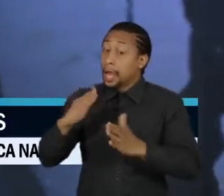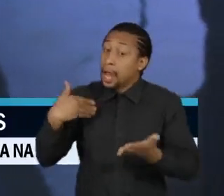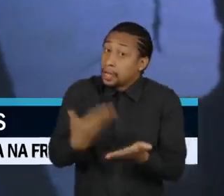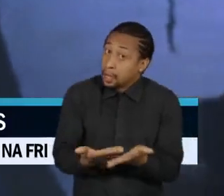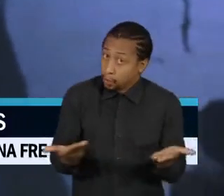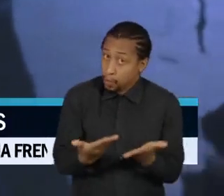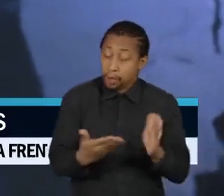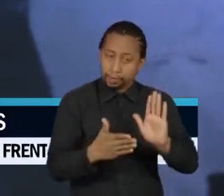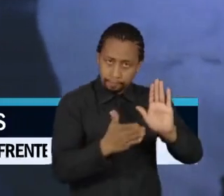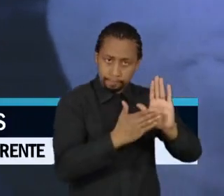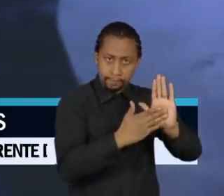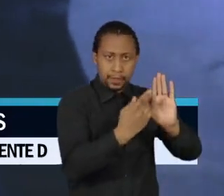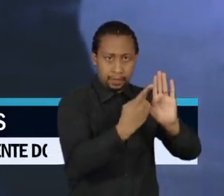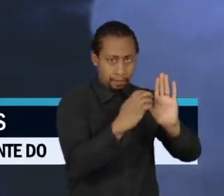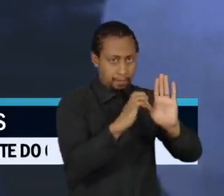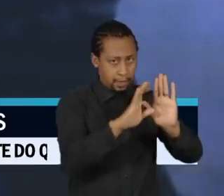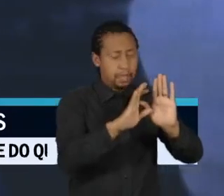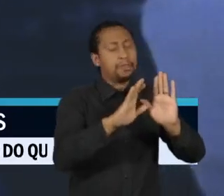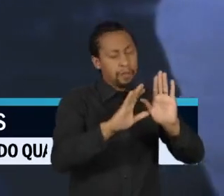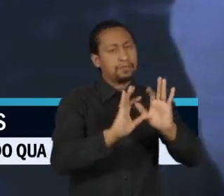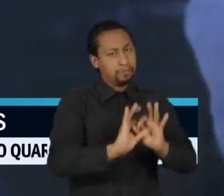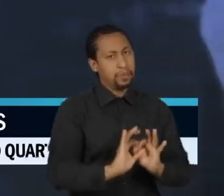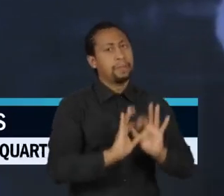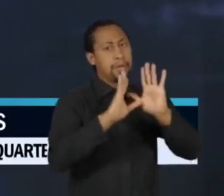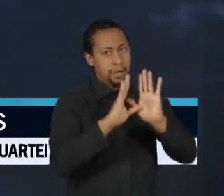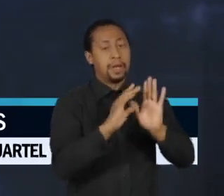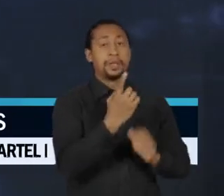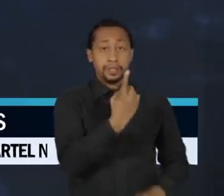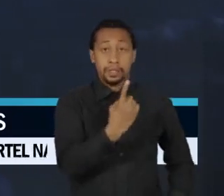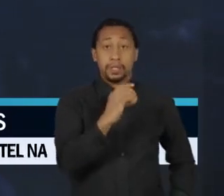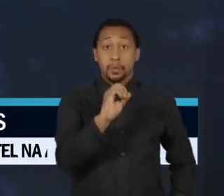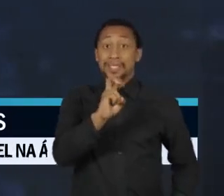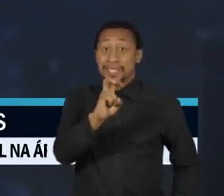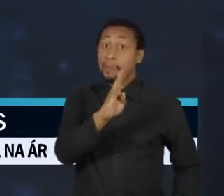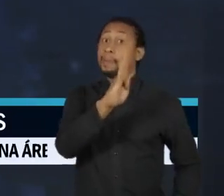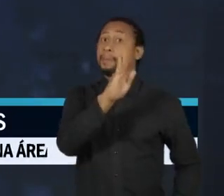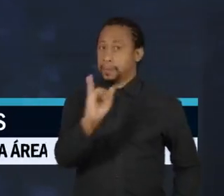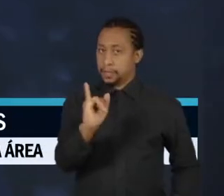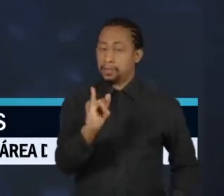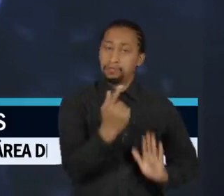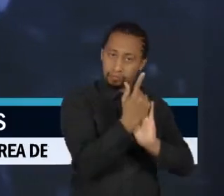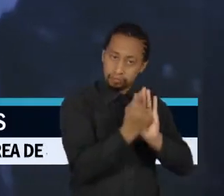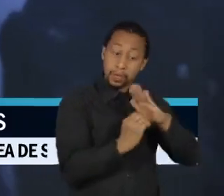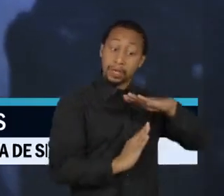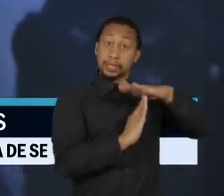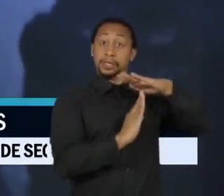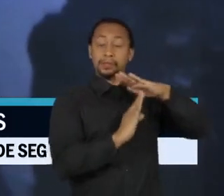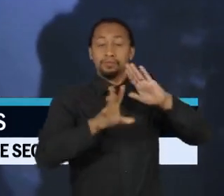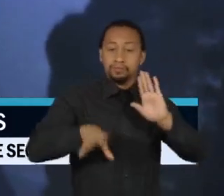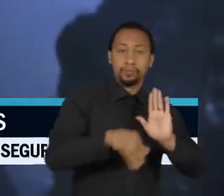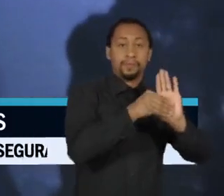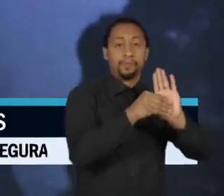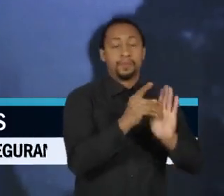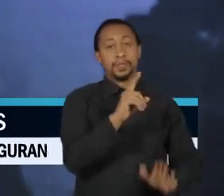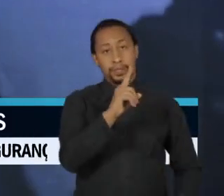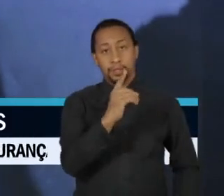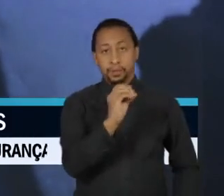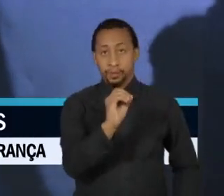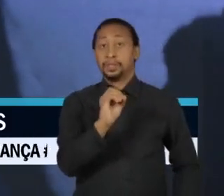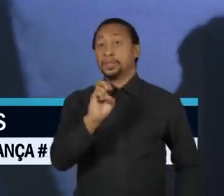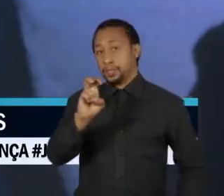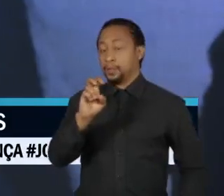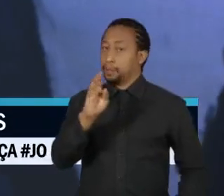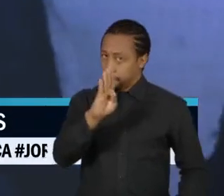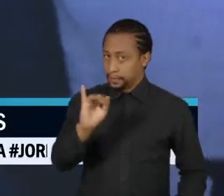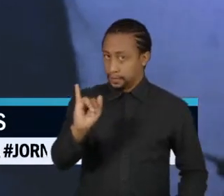abrir uma brecha, além do teto de gastos, de 105 bilhões de reais. Antes de embarcar para São Paulo, o presidente eleito